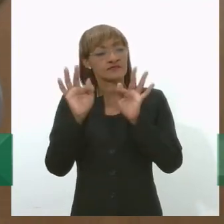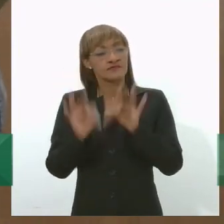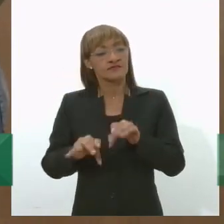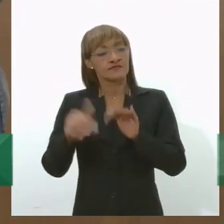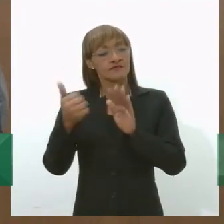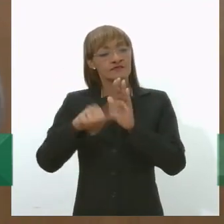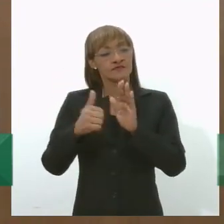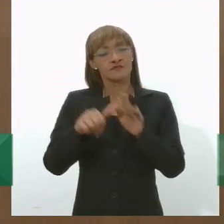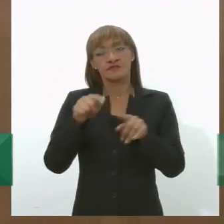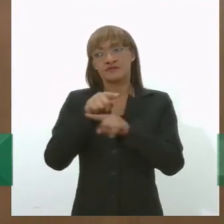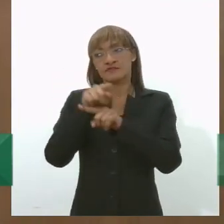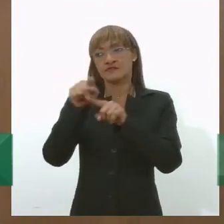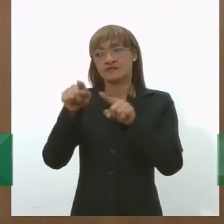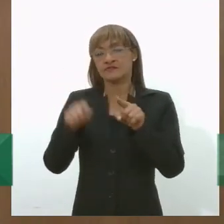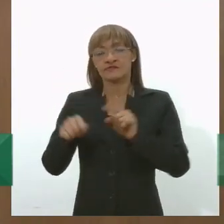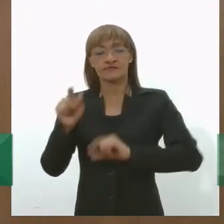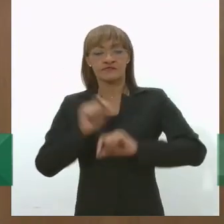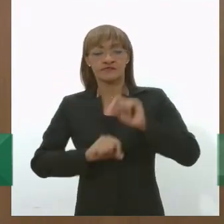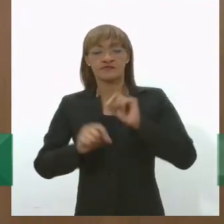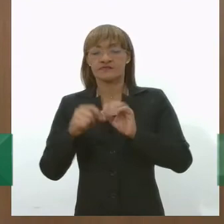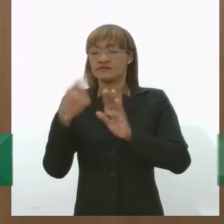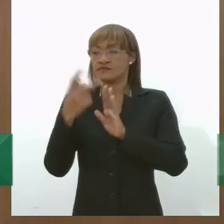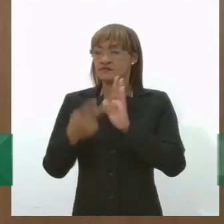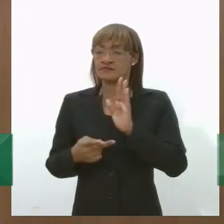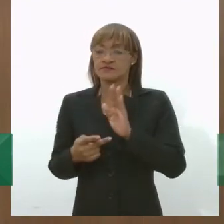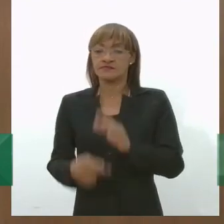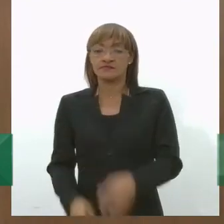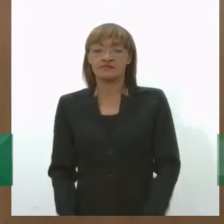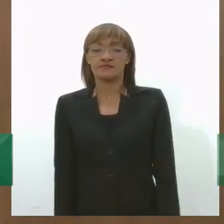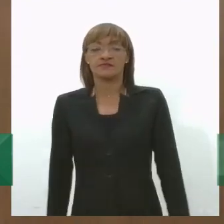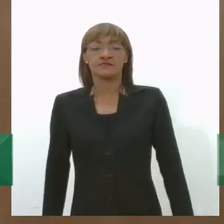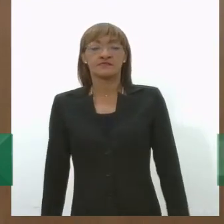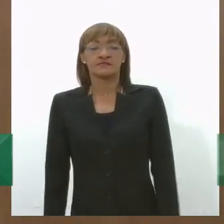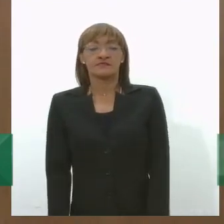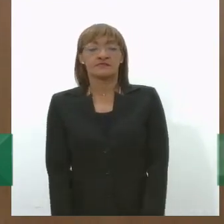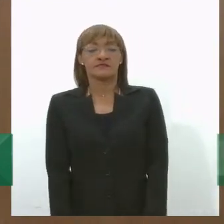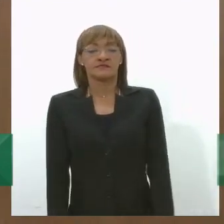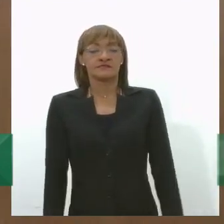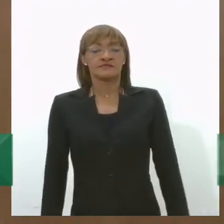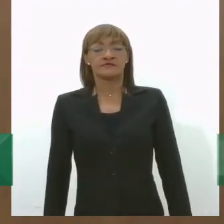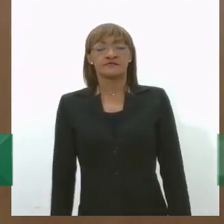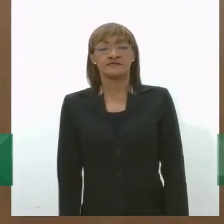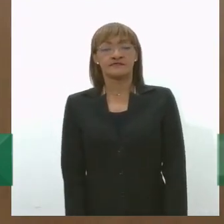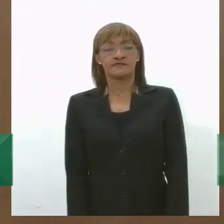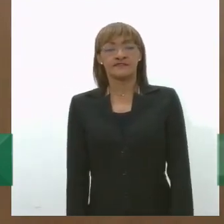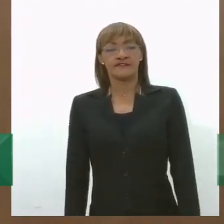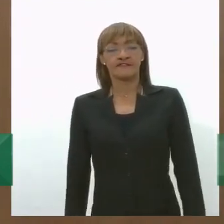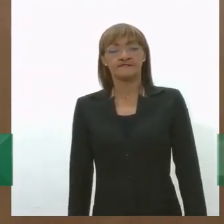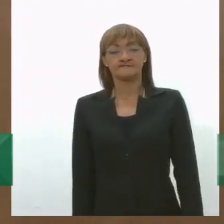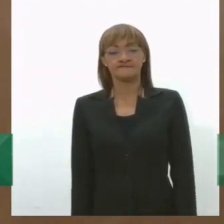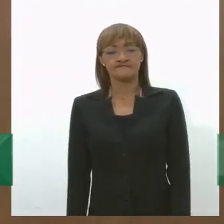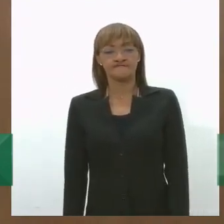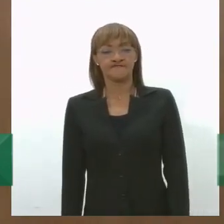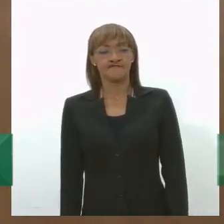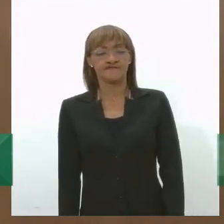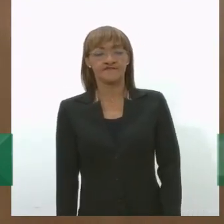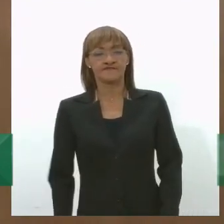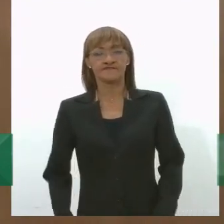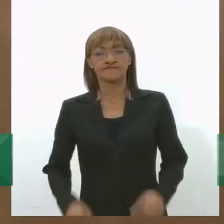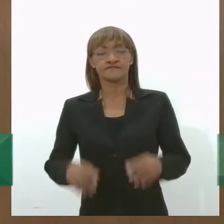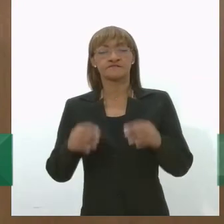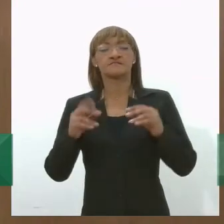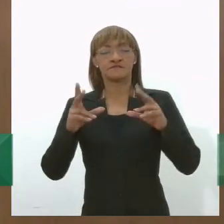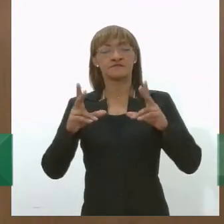perspectiva desse projeto Gilberto Eu acho que merece um substitutivo sim acho que